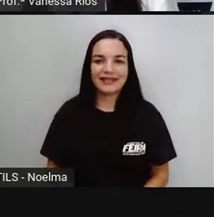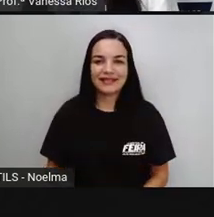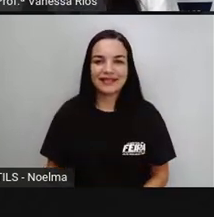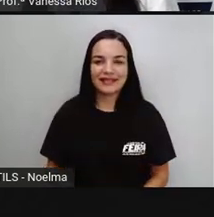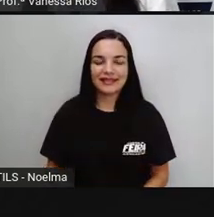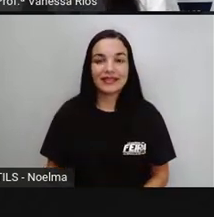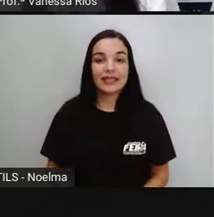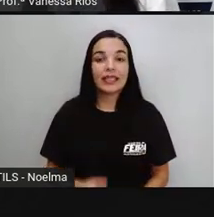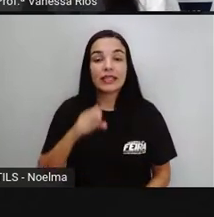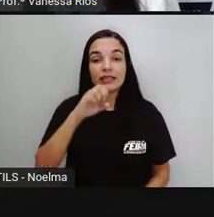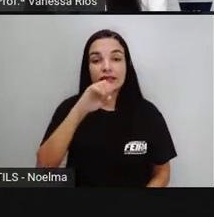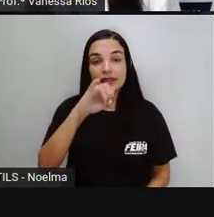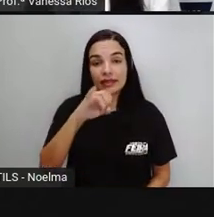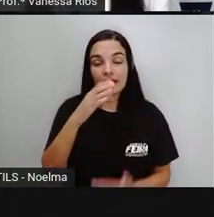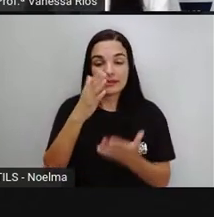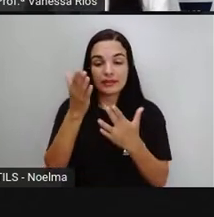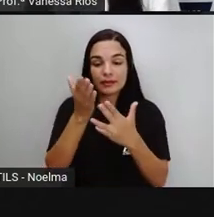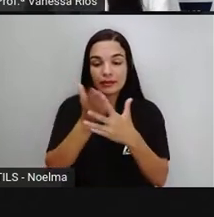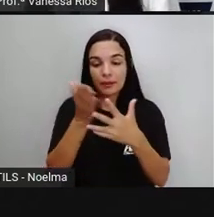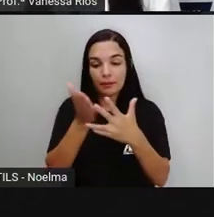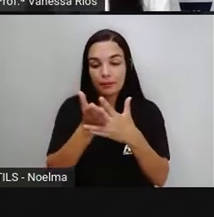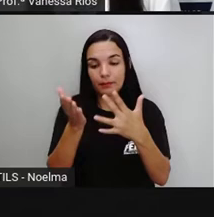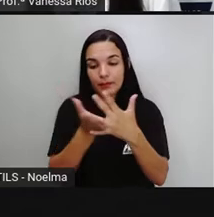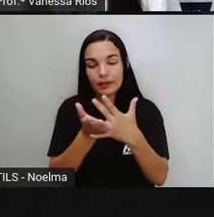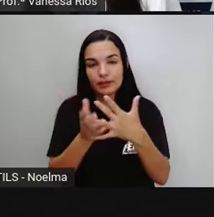que se separa dessa forma, ó.